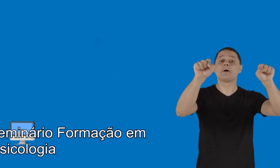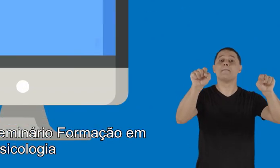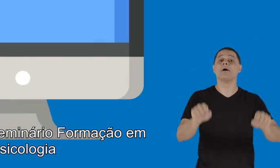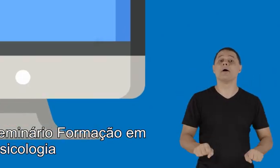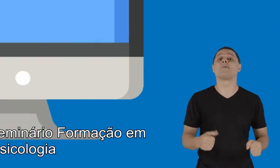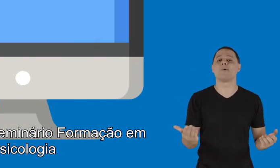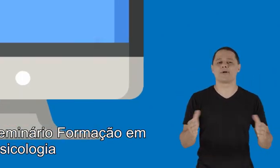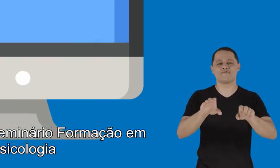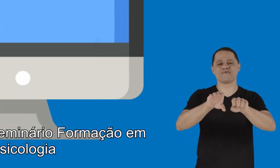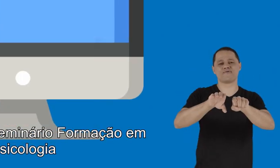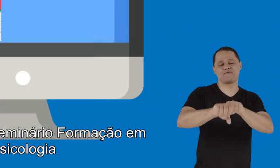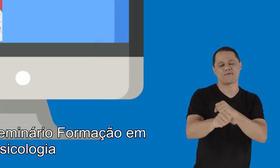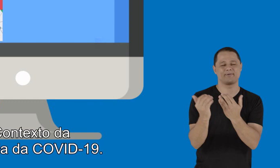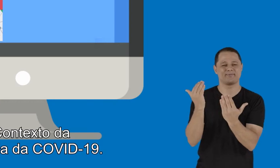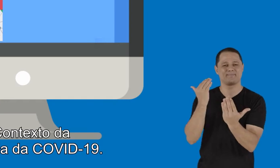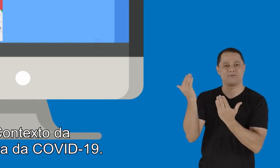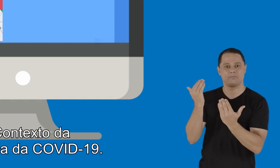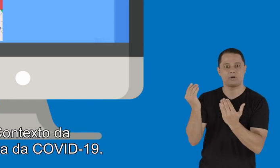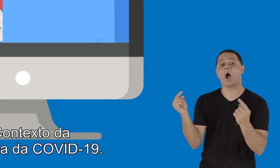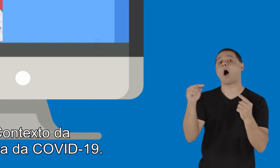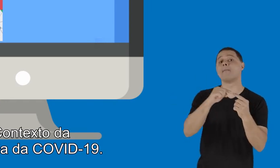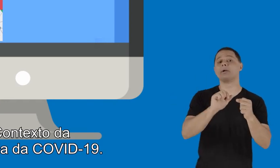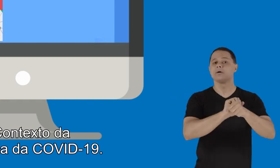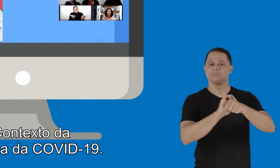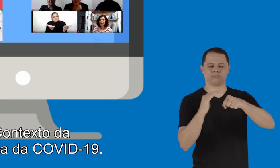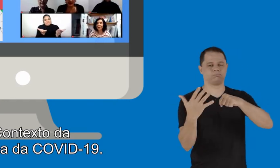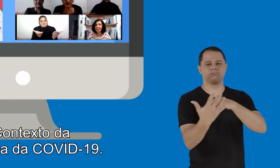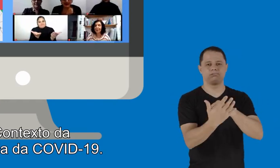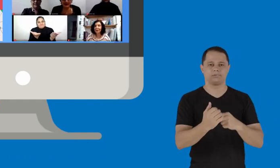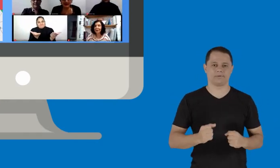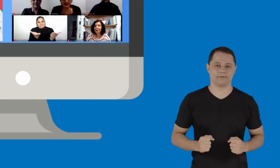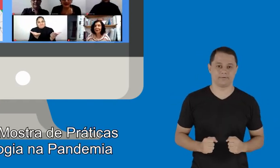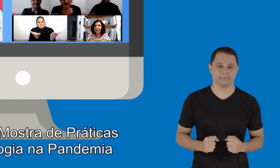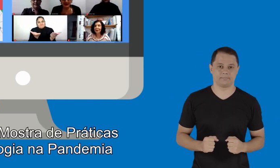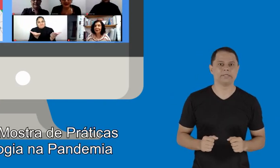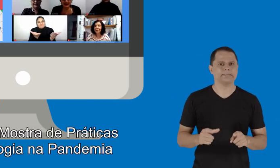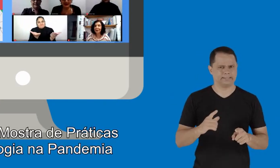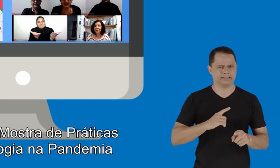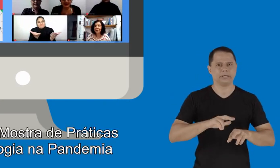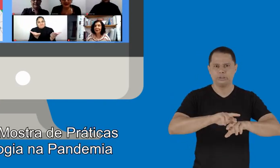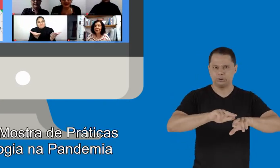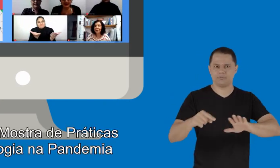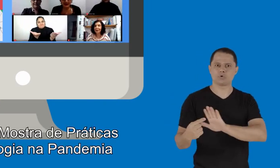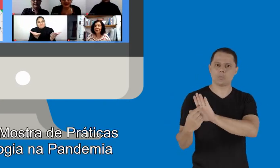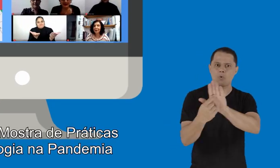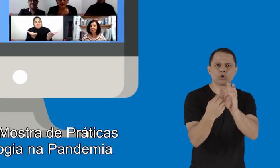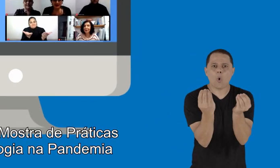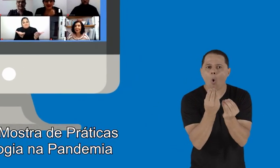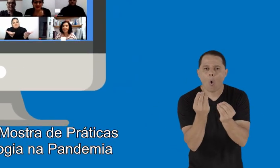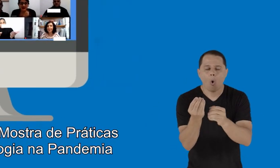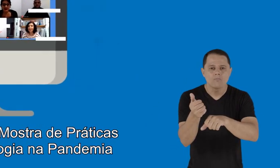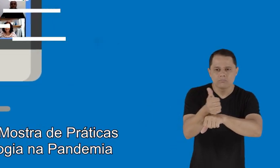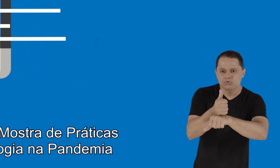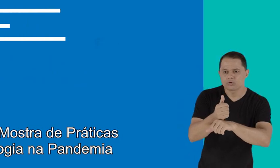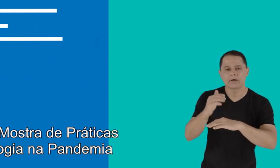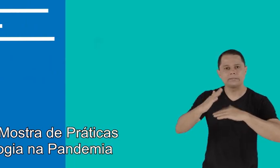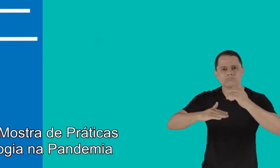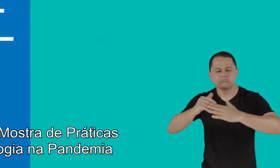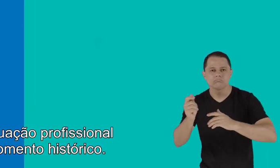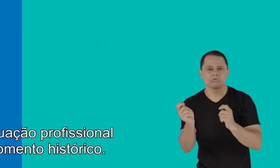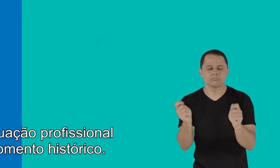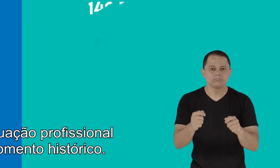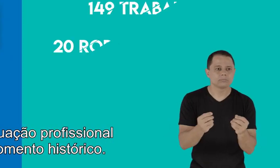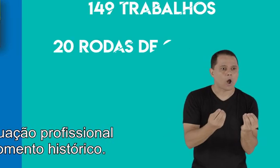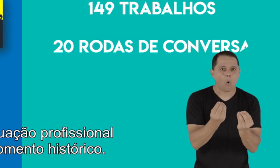seminário Formação em Psicologia no contexto da pandemia da Covid-19. Tivemos a amostra de práticas de psicologia na